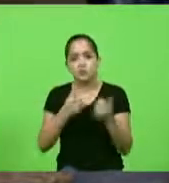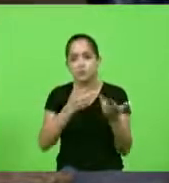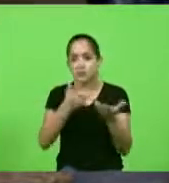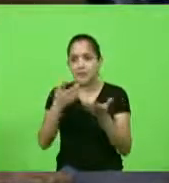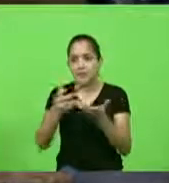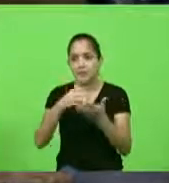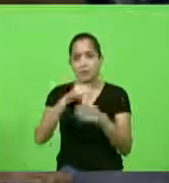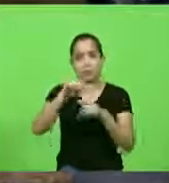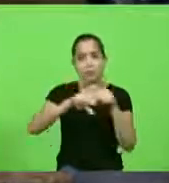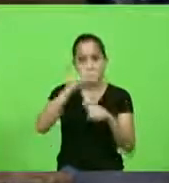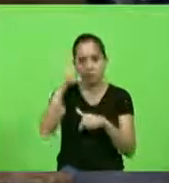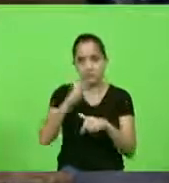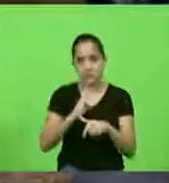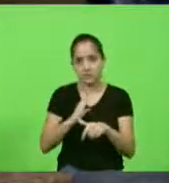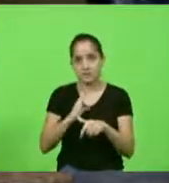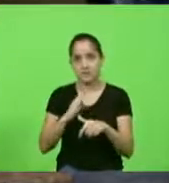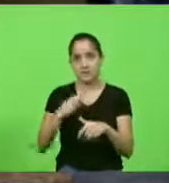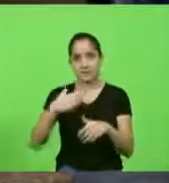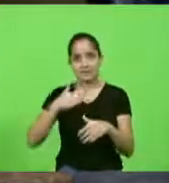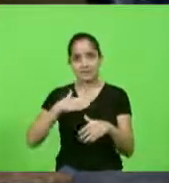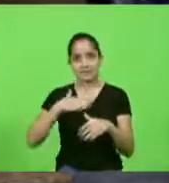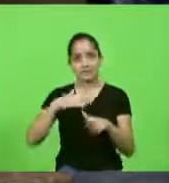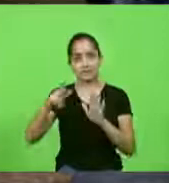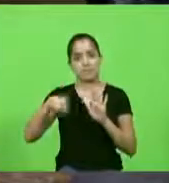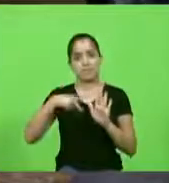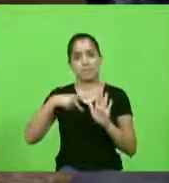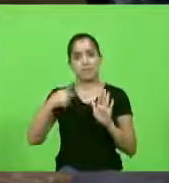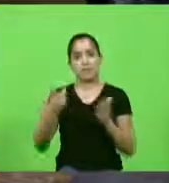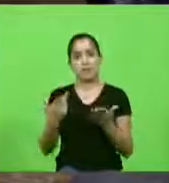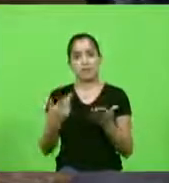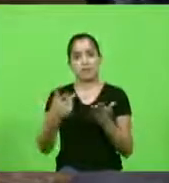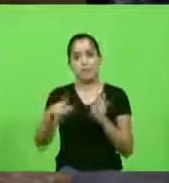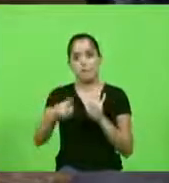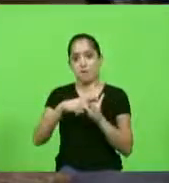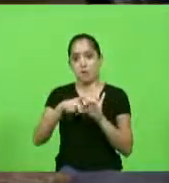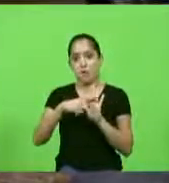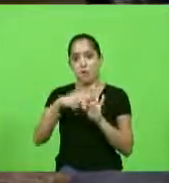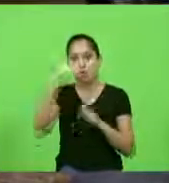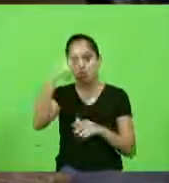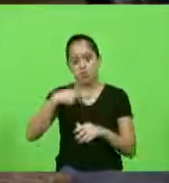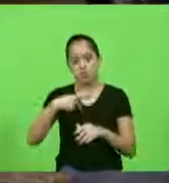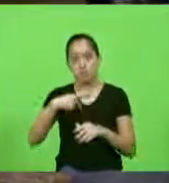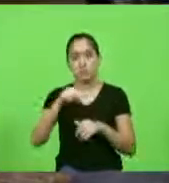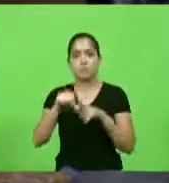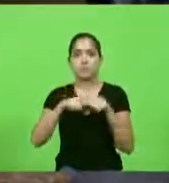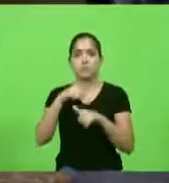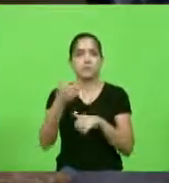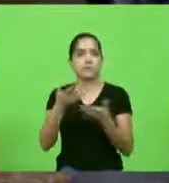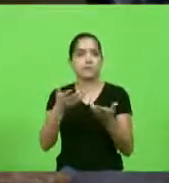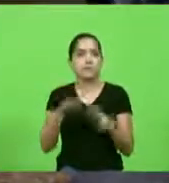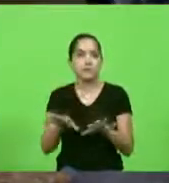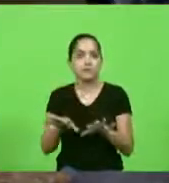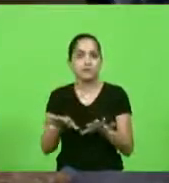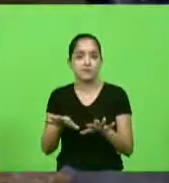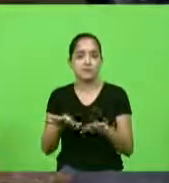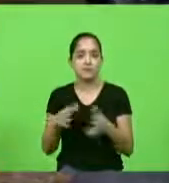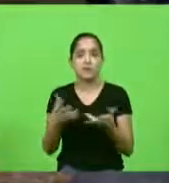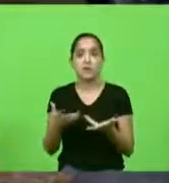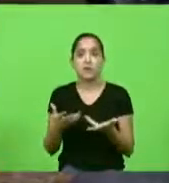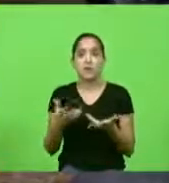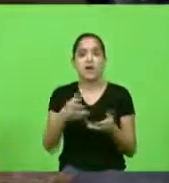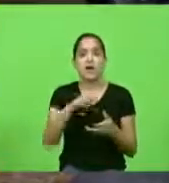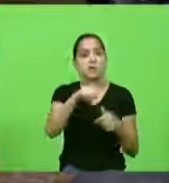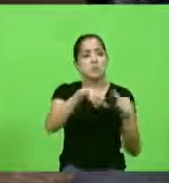mas ninguém quer mudar a si mesmo todo mundo quer um Brasil melhor desde que não afete a mim muda ali